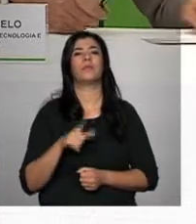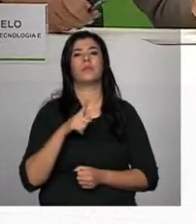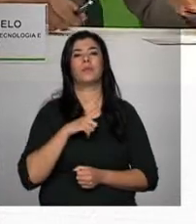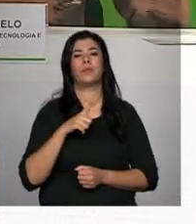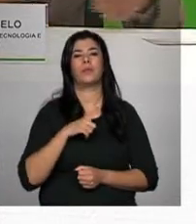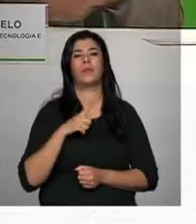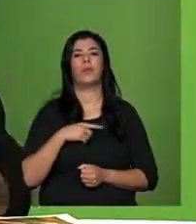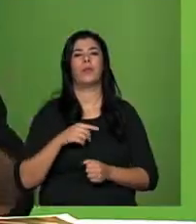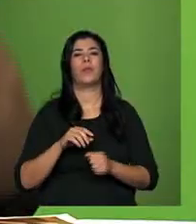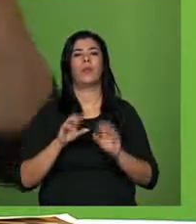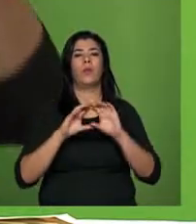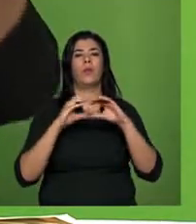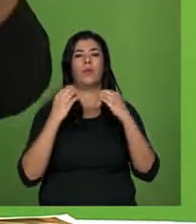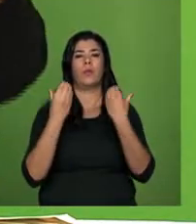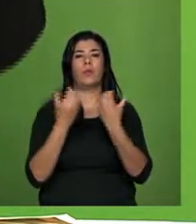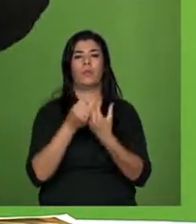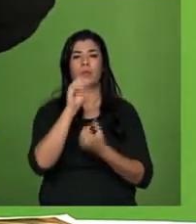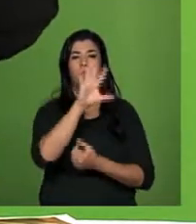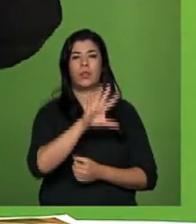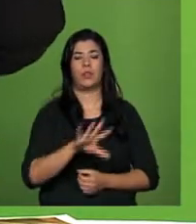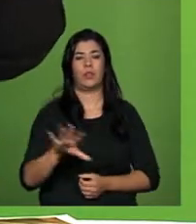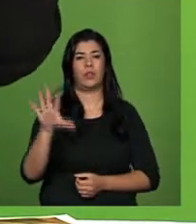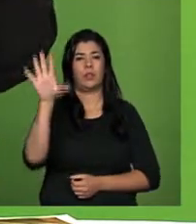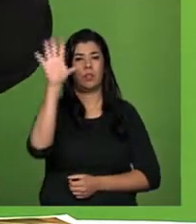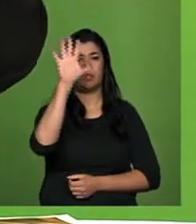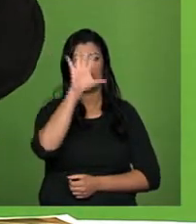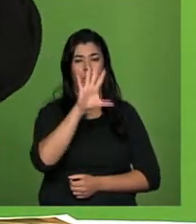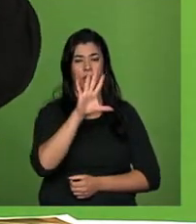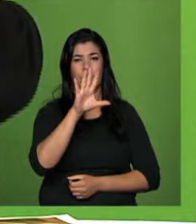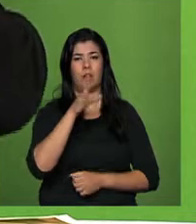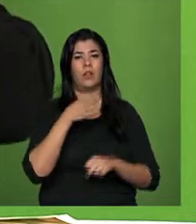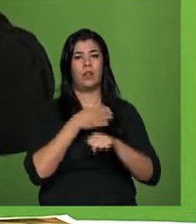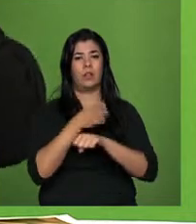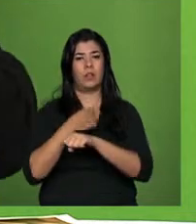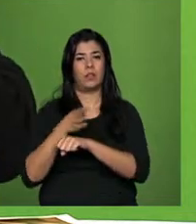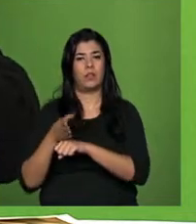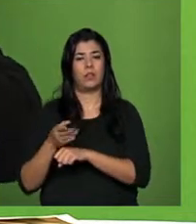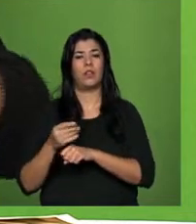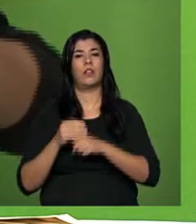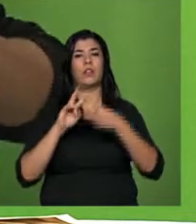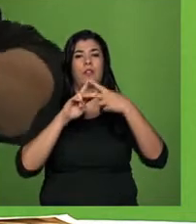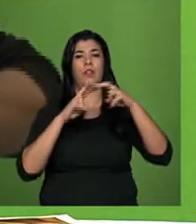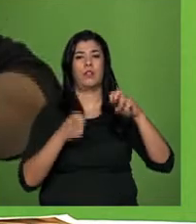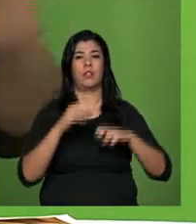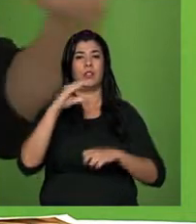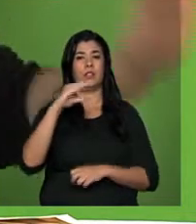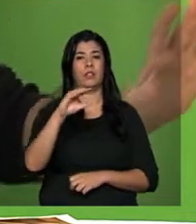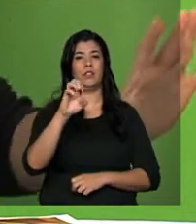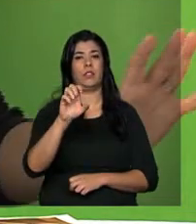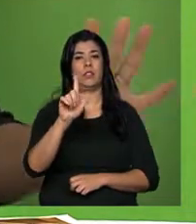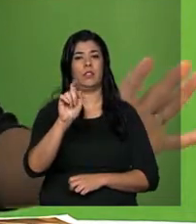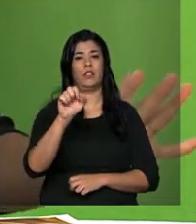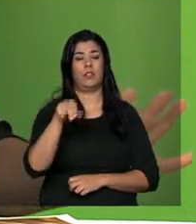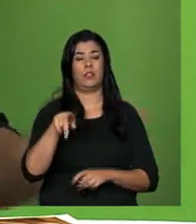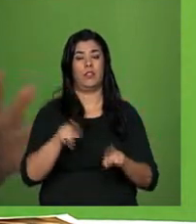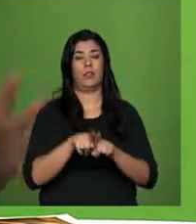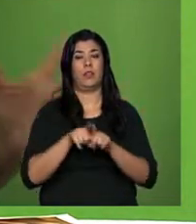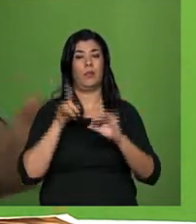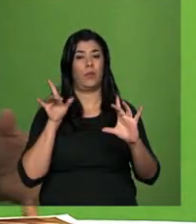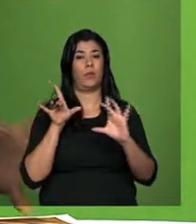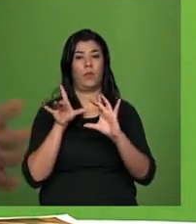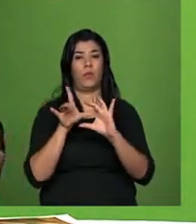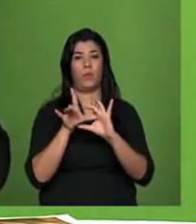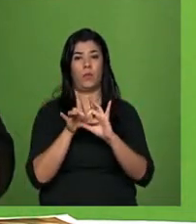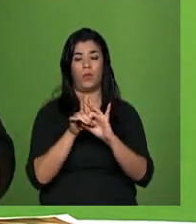Comitê Nacional de Acesso ao Patrimônio Genético, o CEGEM, passa a ser agora integrado a